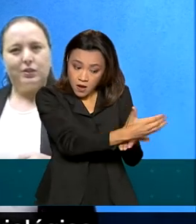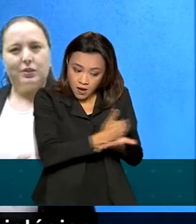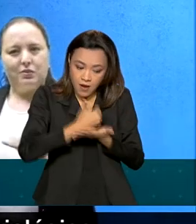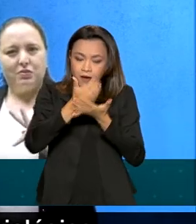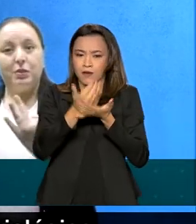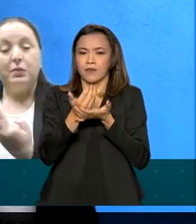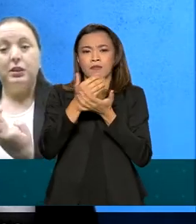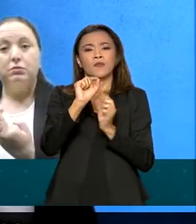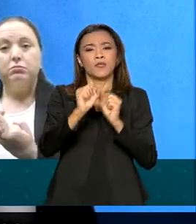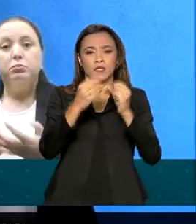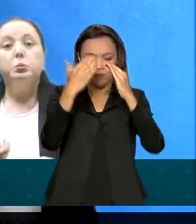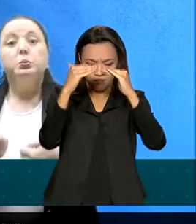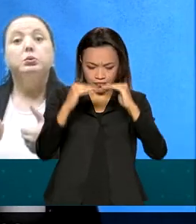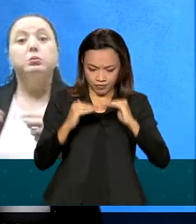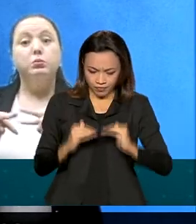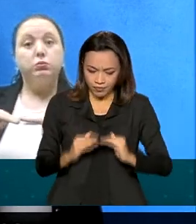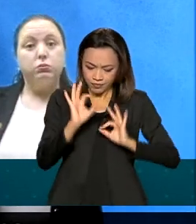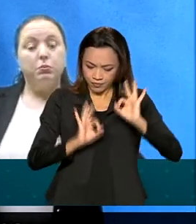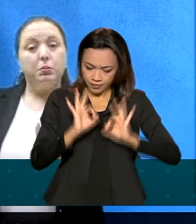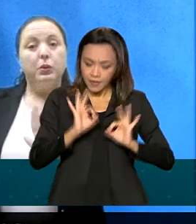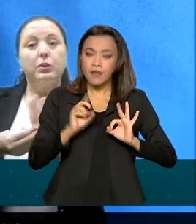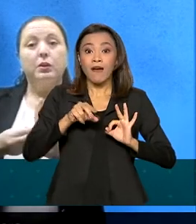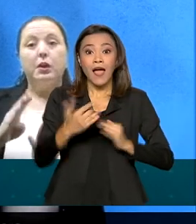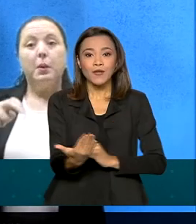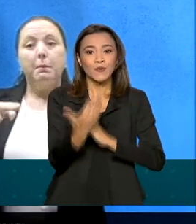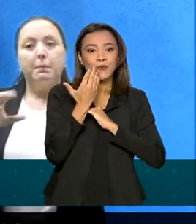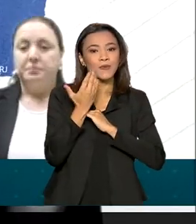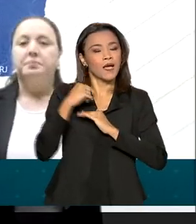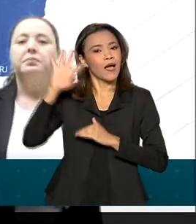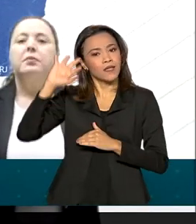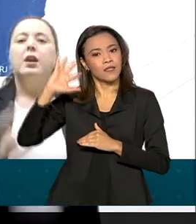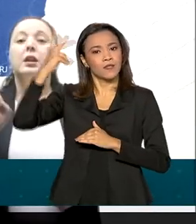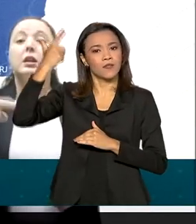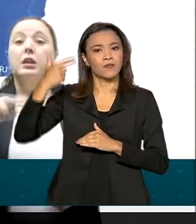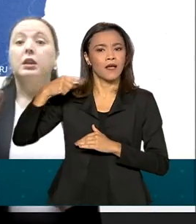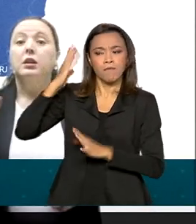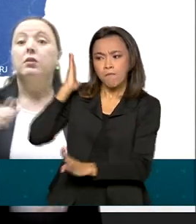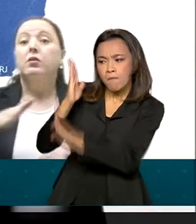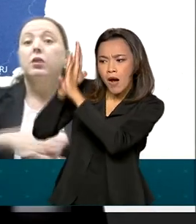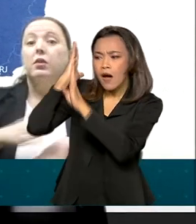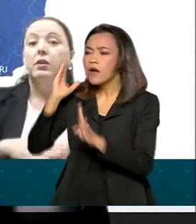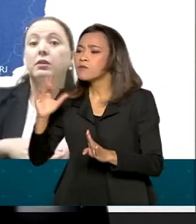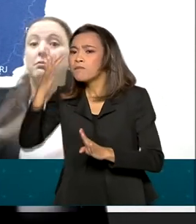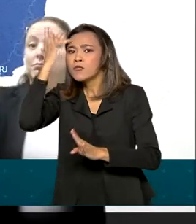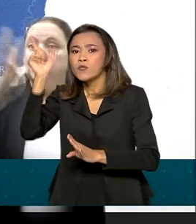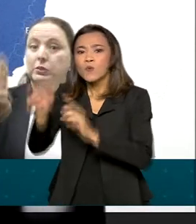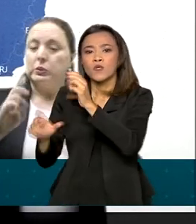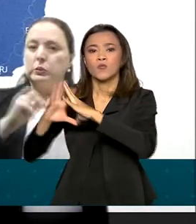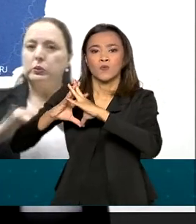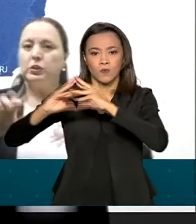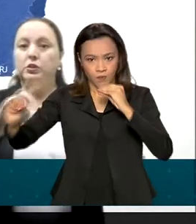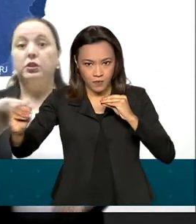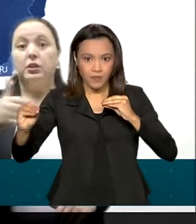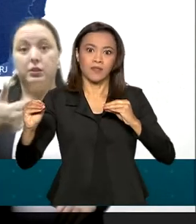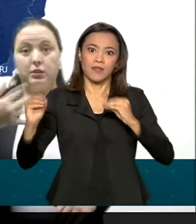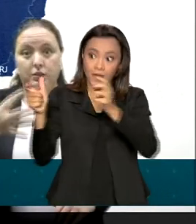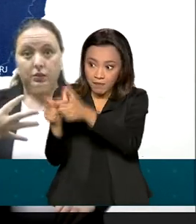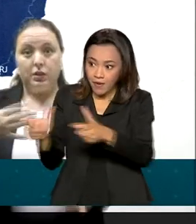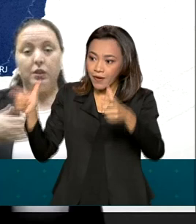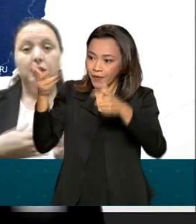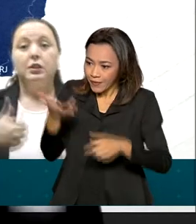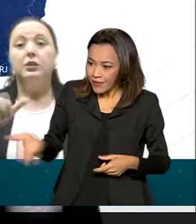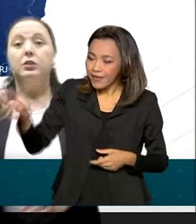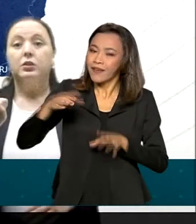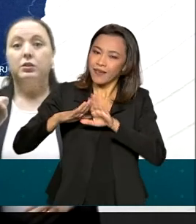um banco de material genético que vai ajudar a solucionar casos de desaparecidos, em sua maioria